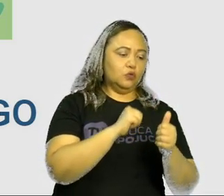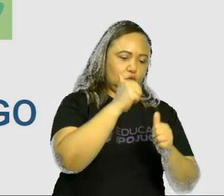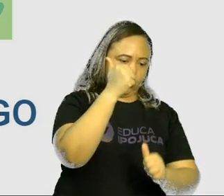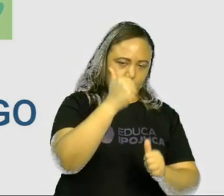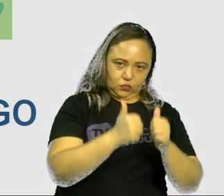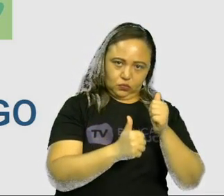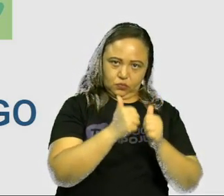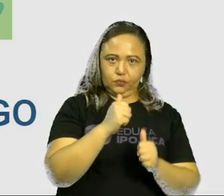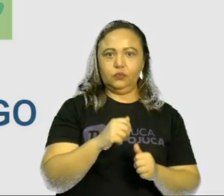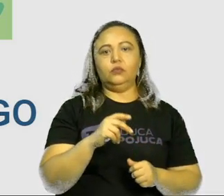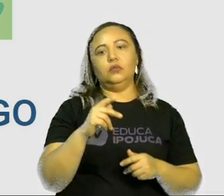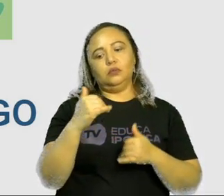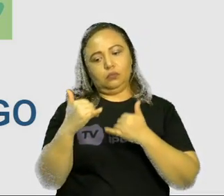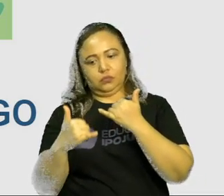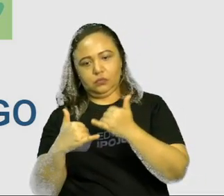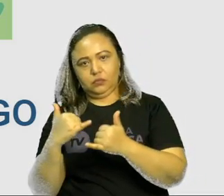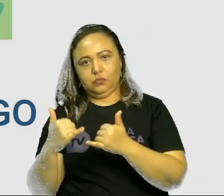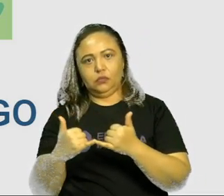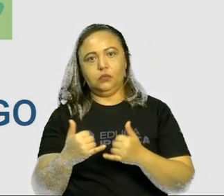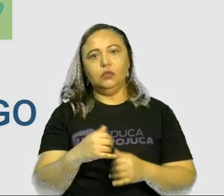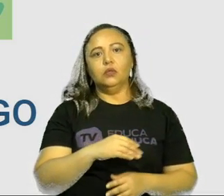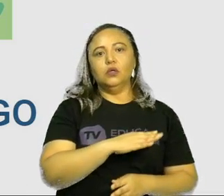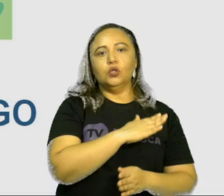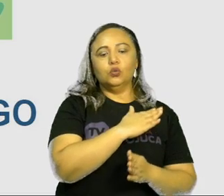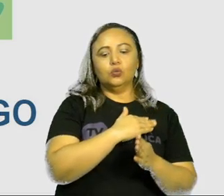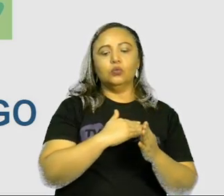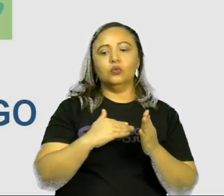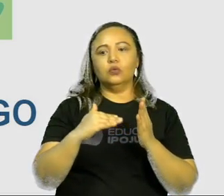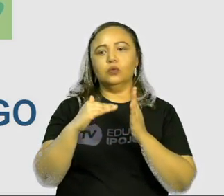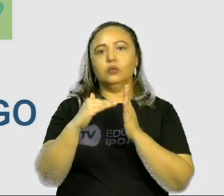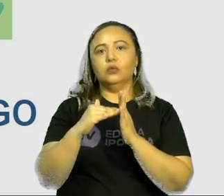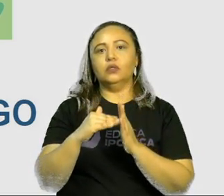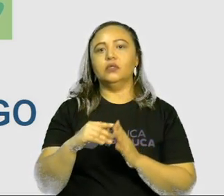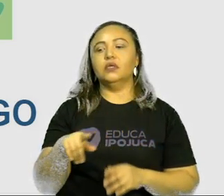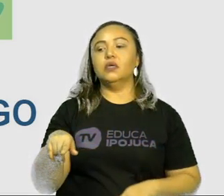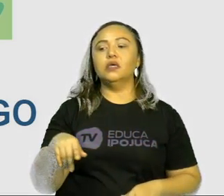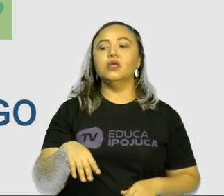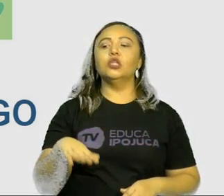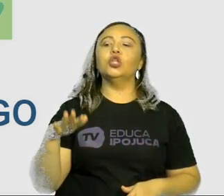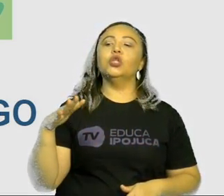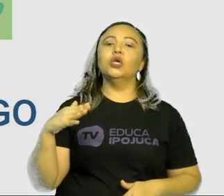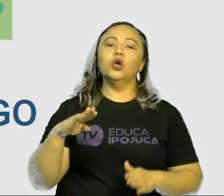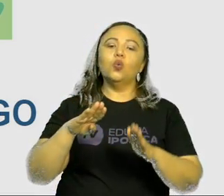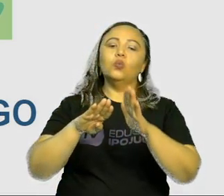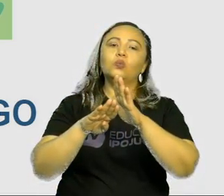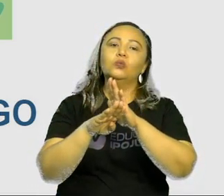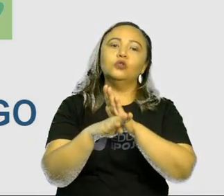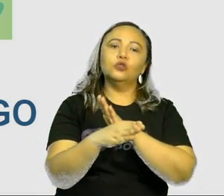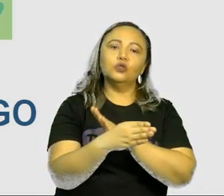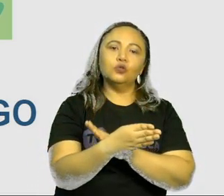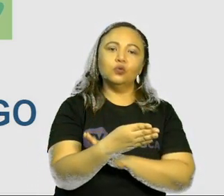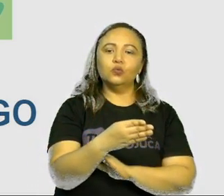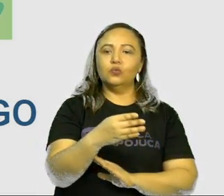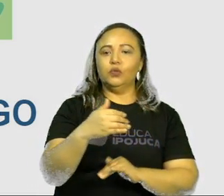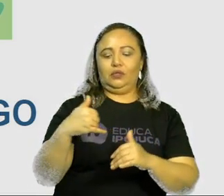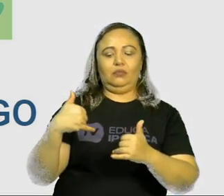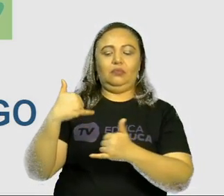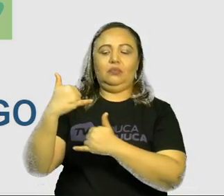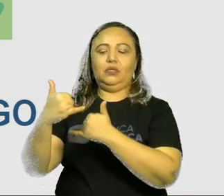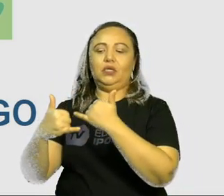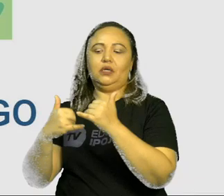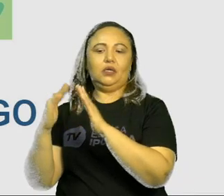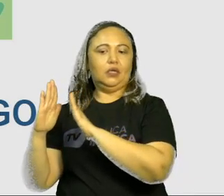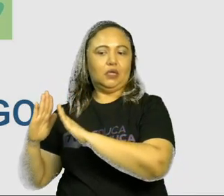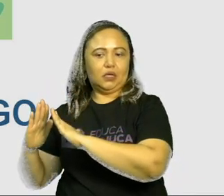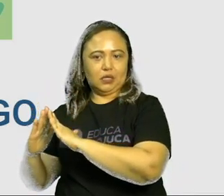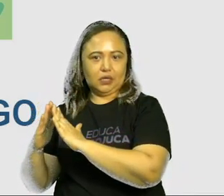brincadeiras populares são aquelas brincadeiras que a gente costuma brincar, que a gente costuma fazer em nossa